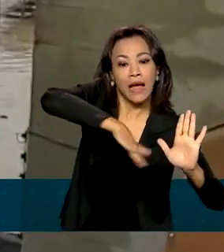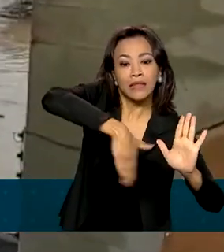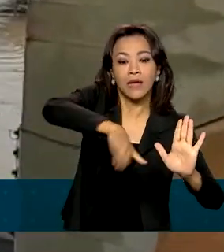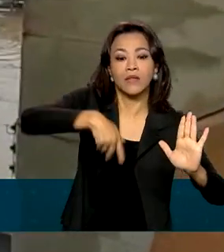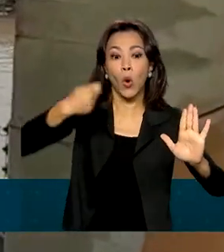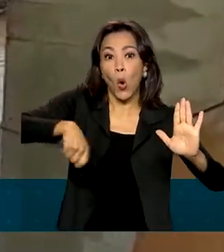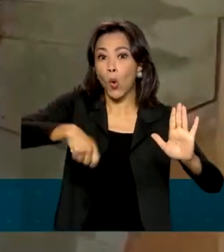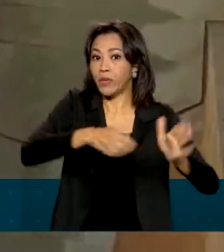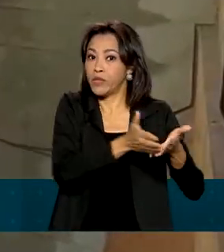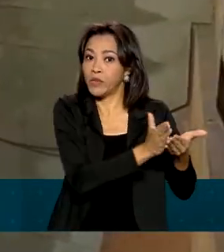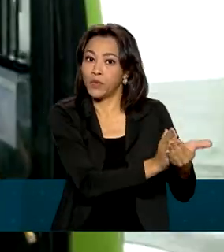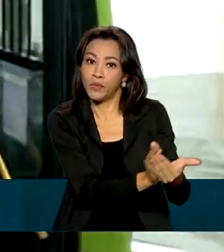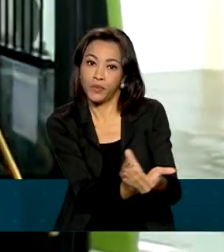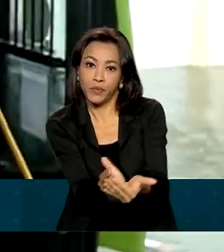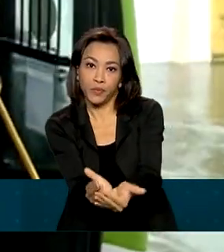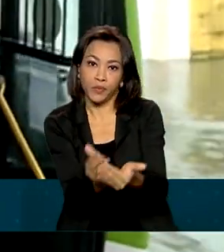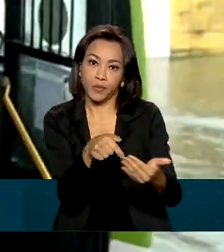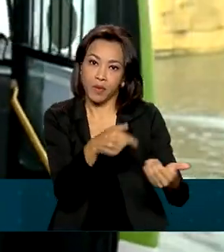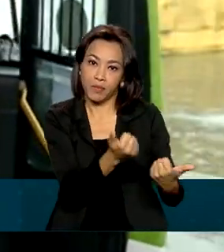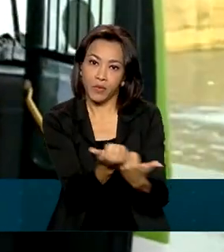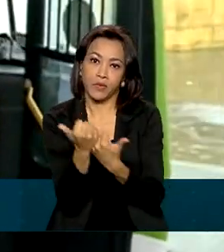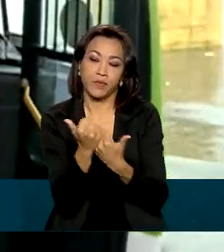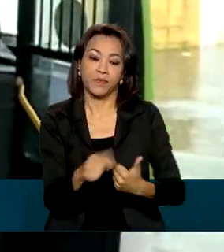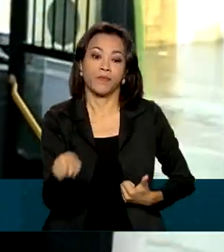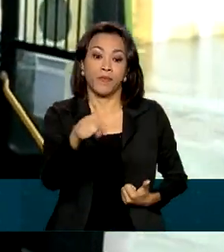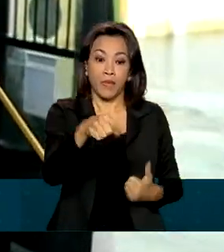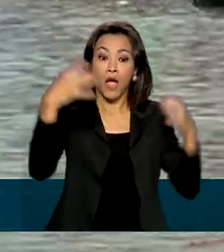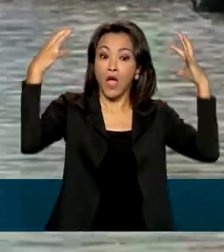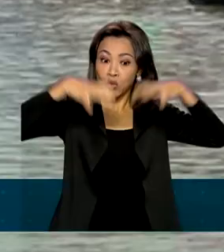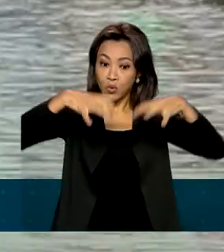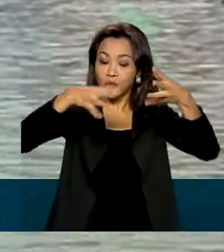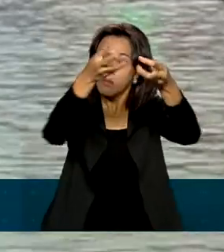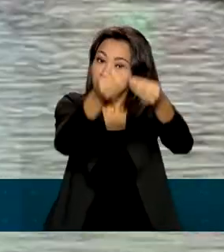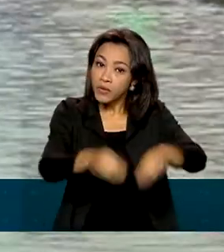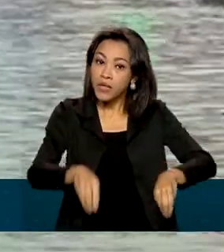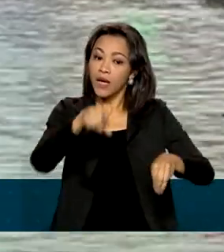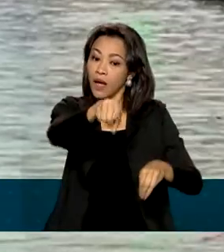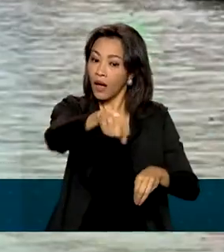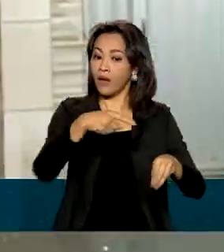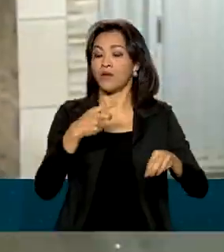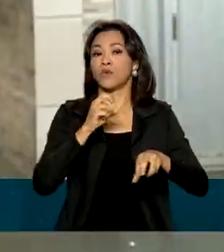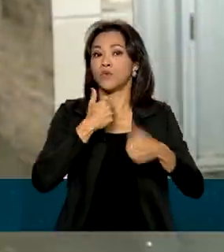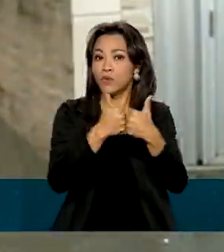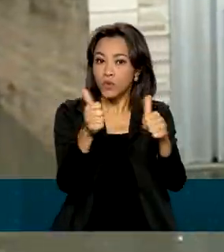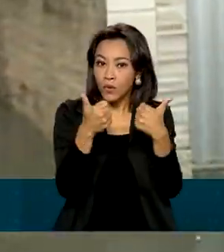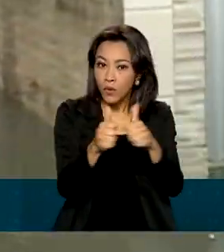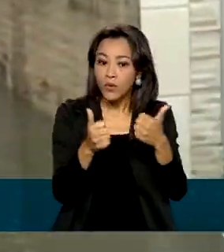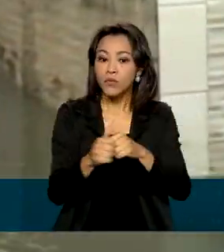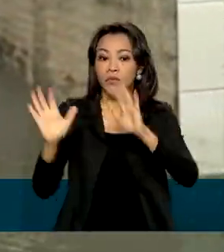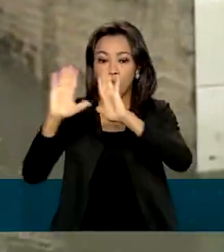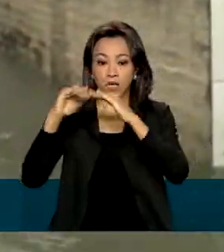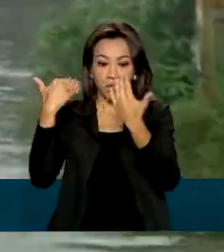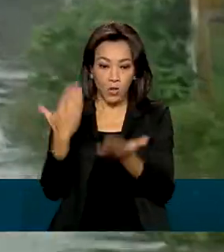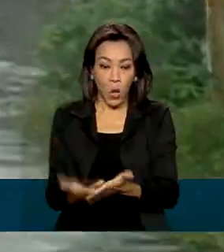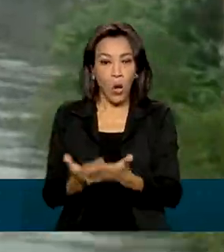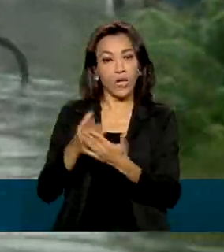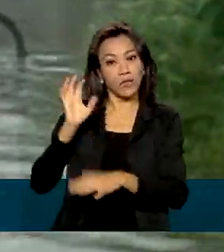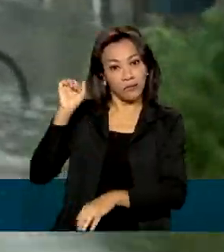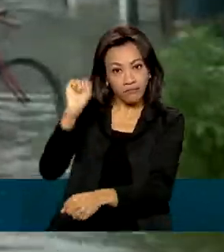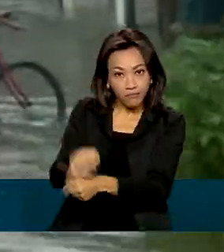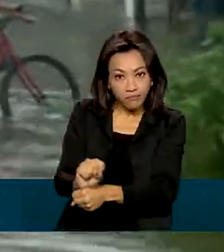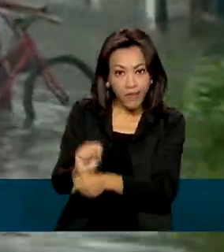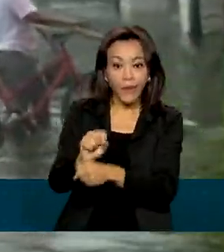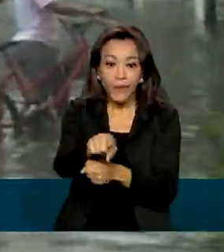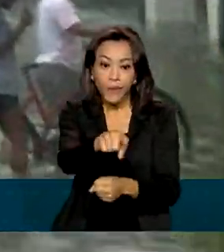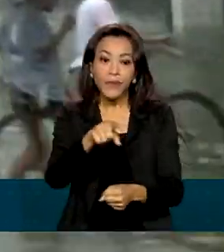precisaram do auxílio de botes. As chuvas impactaram o funcionamento dos terminais de ônibus. Aulas foram suspensas e escolas